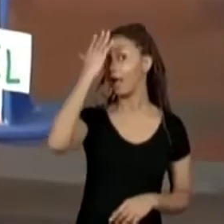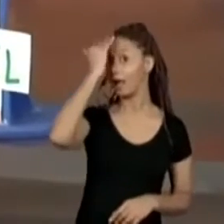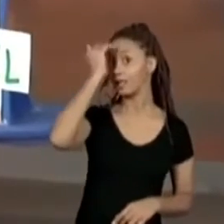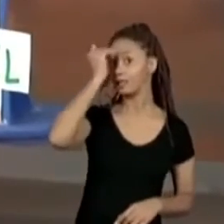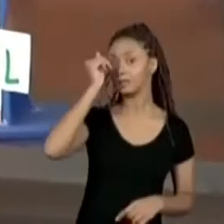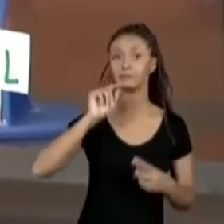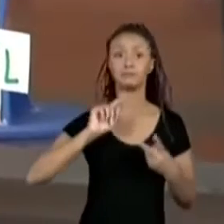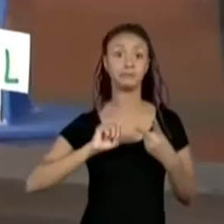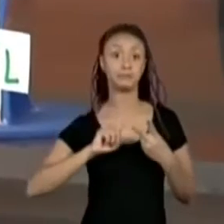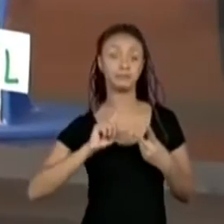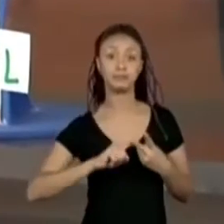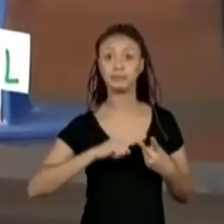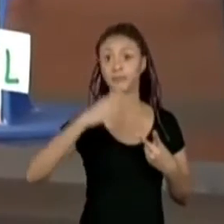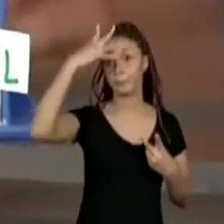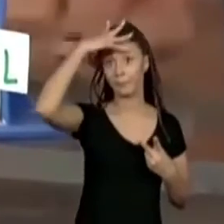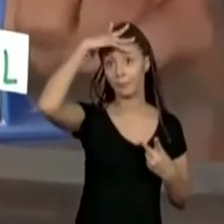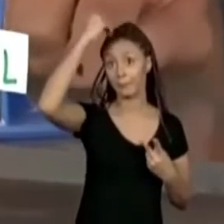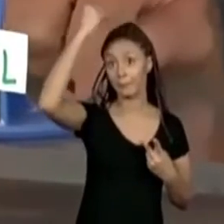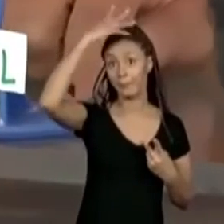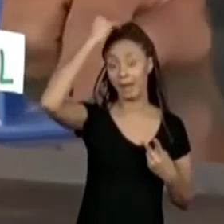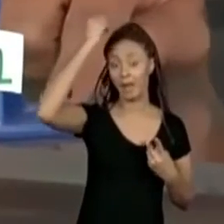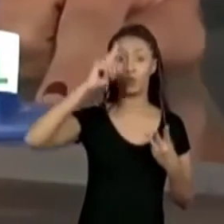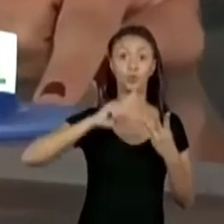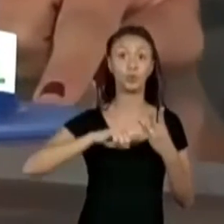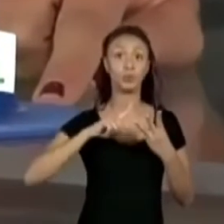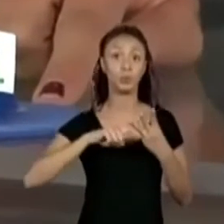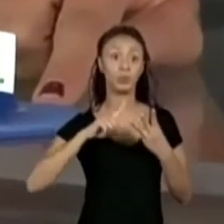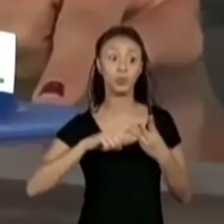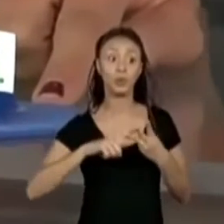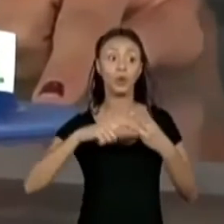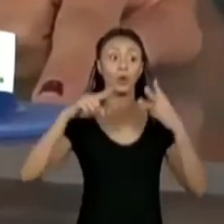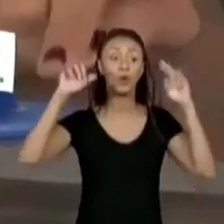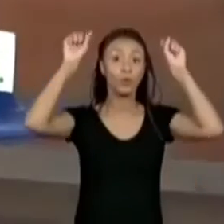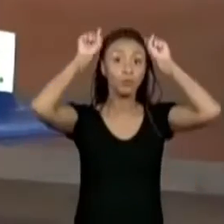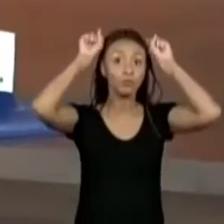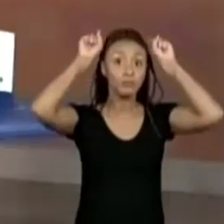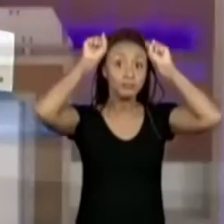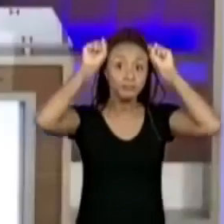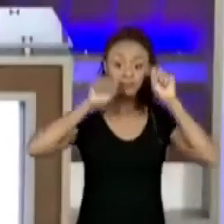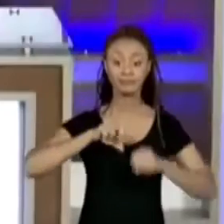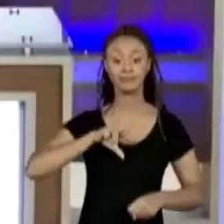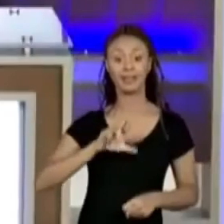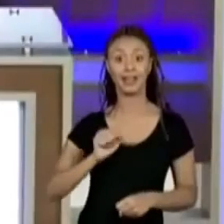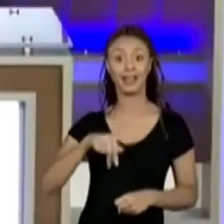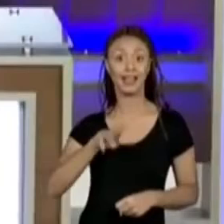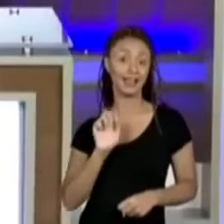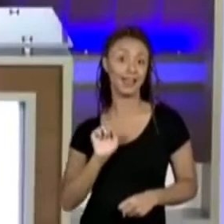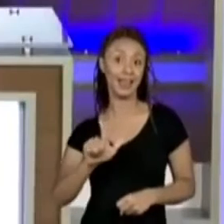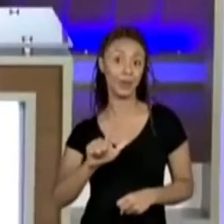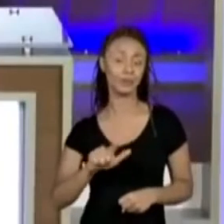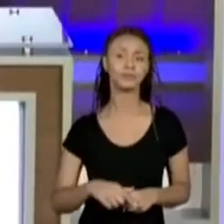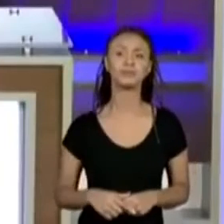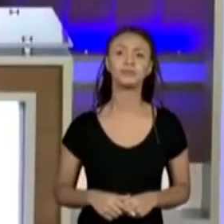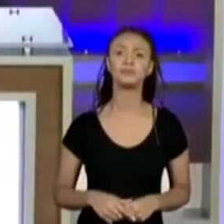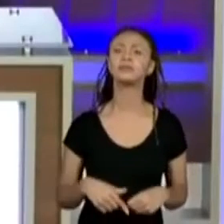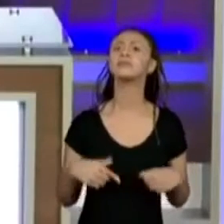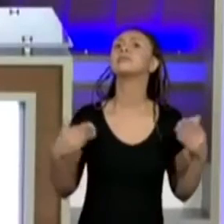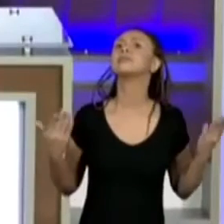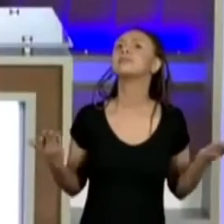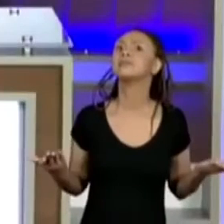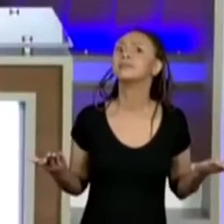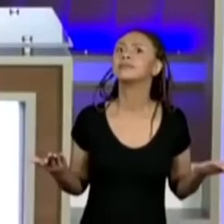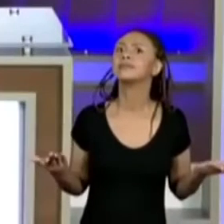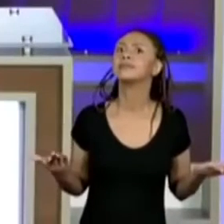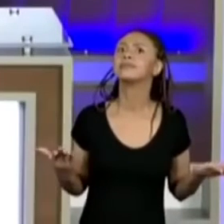o Paulo e a Raquel. Muito bem. E agora? O Roberto ou a